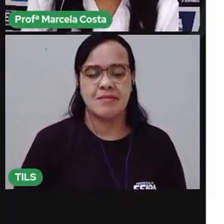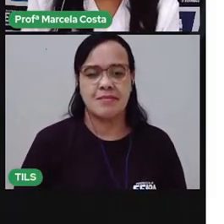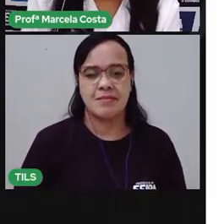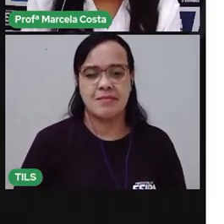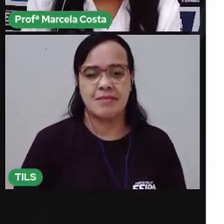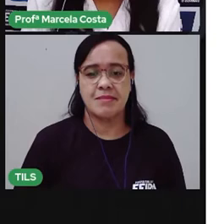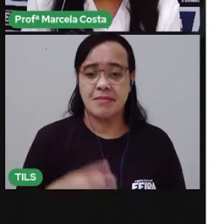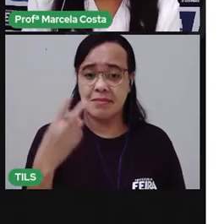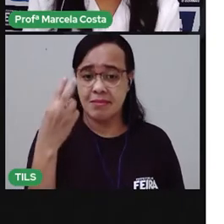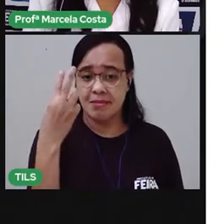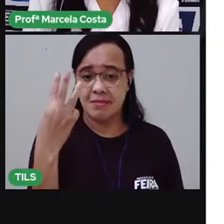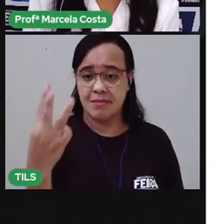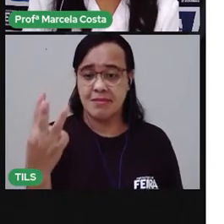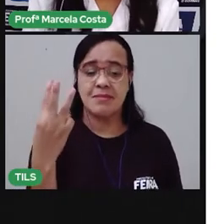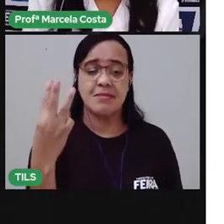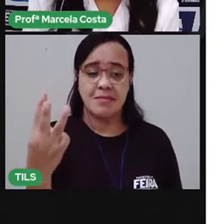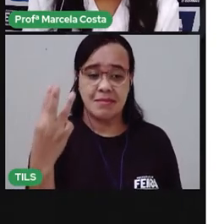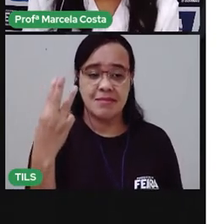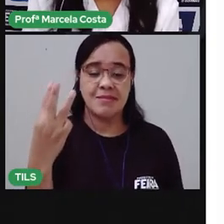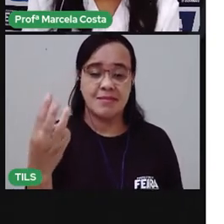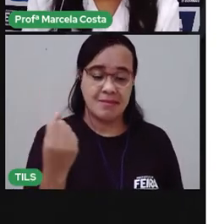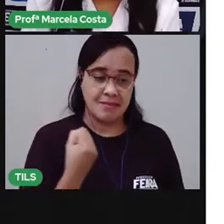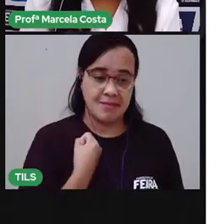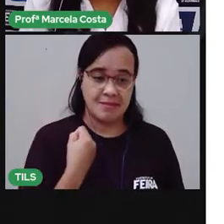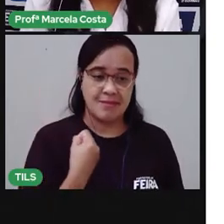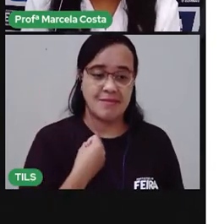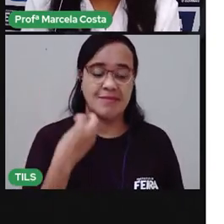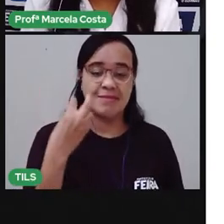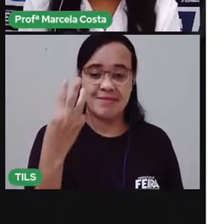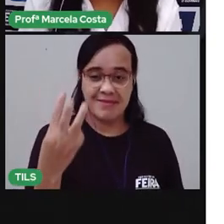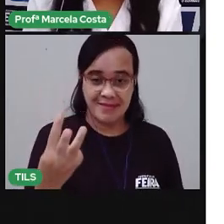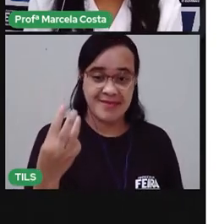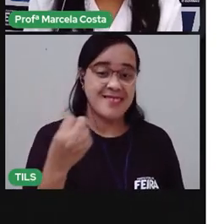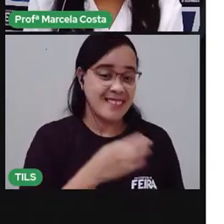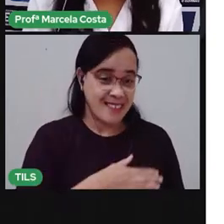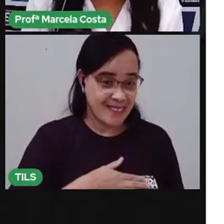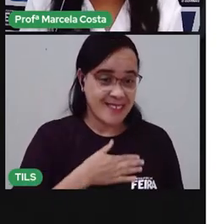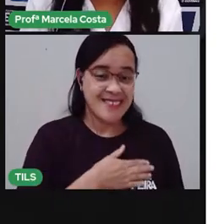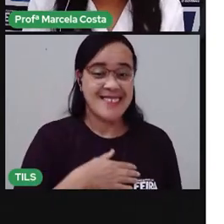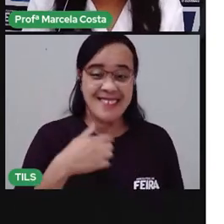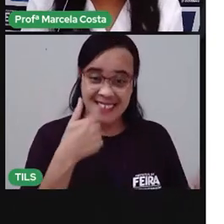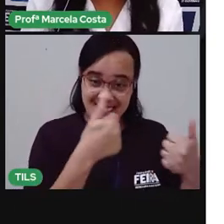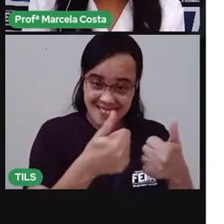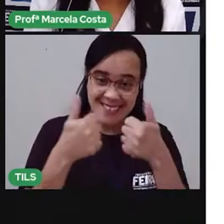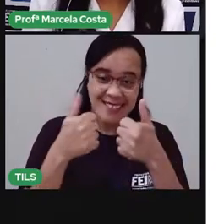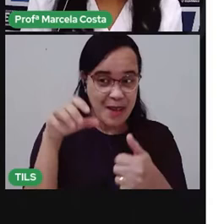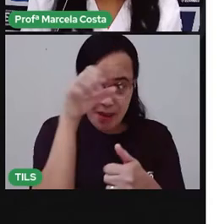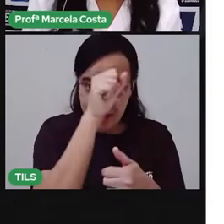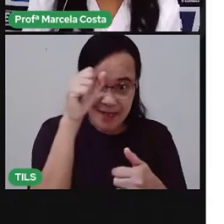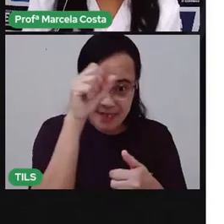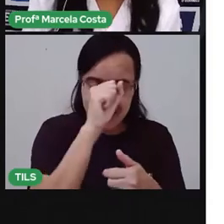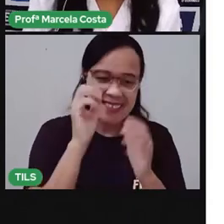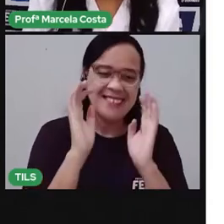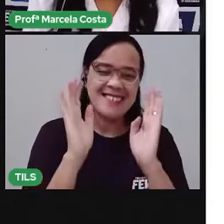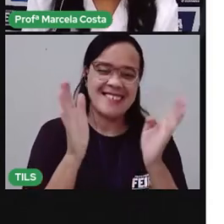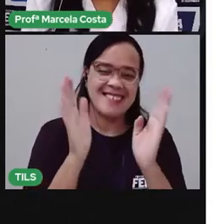Três vezes. Tô gostando, viu? Já tô vendo que você aprendeu.